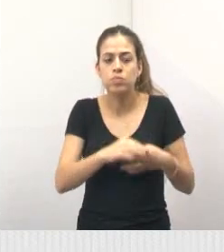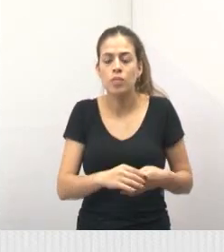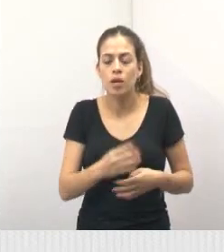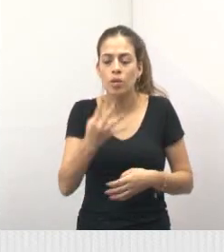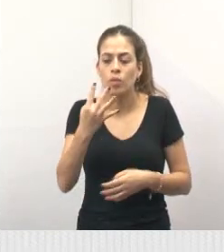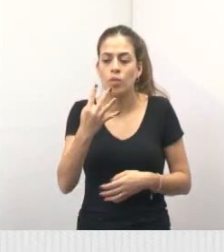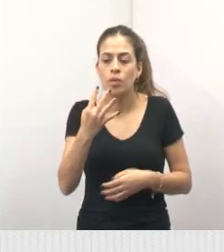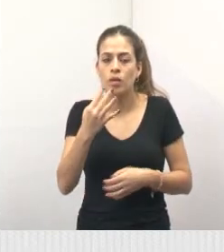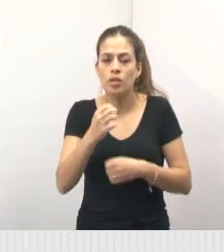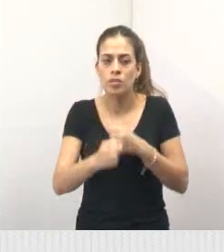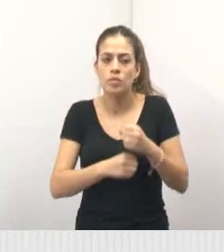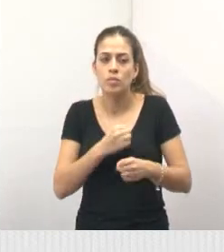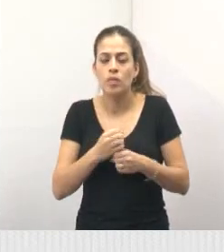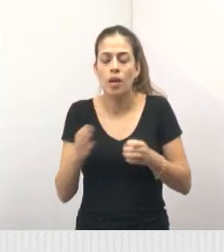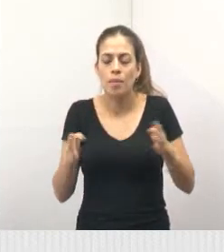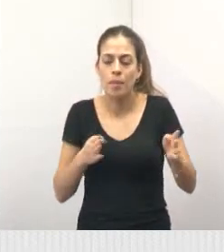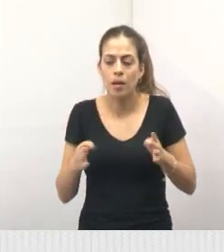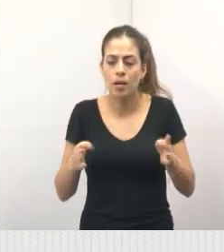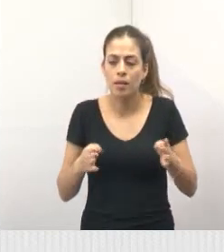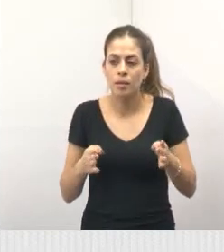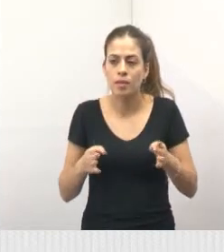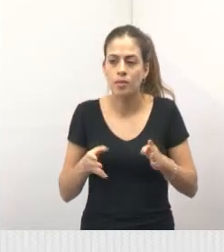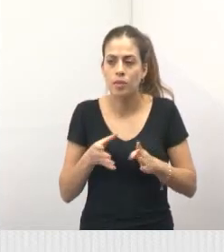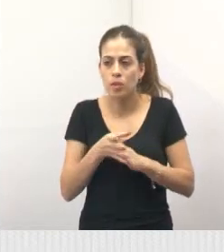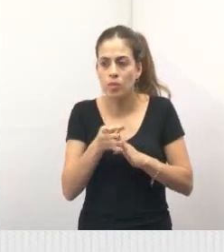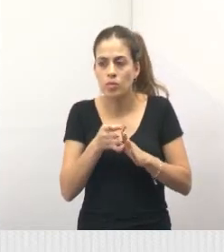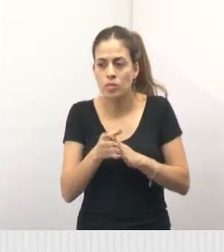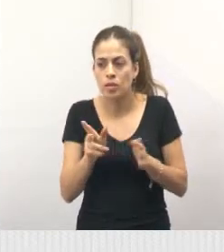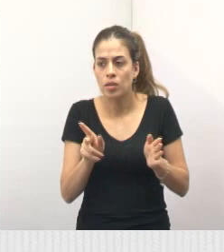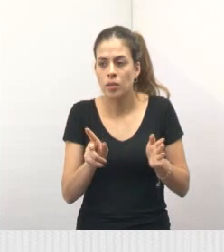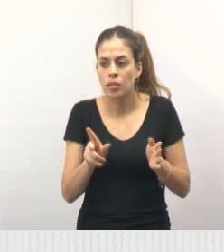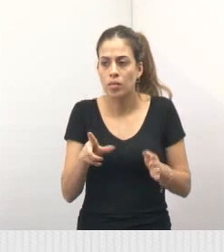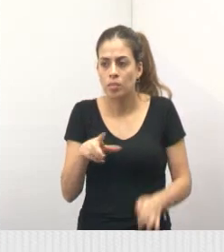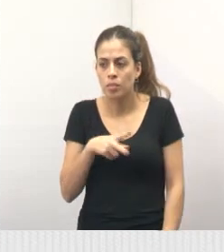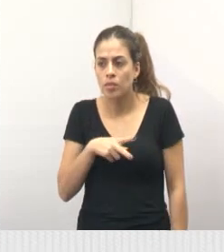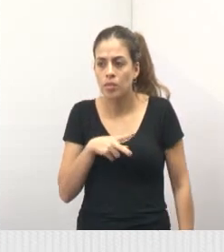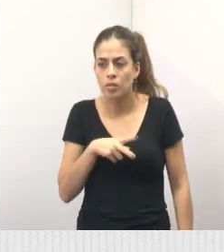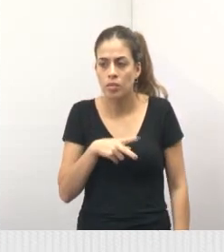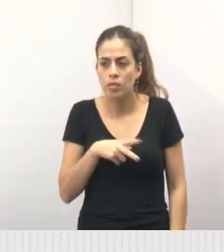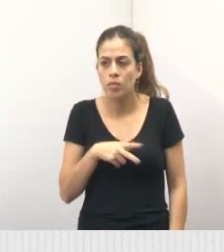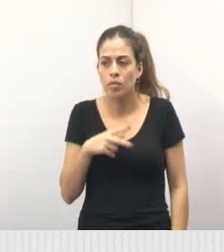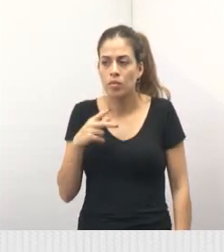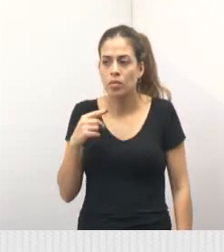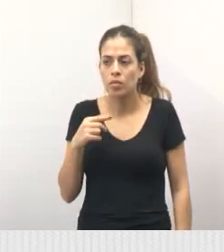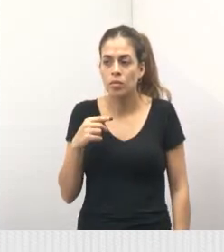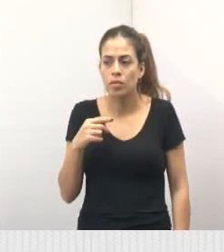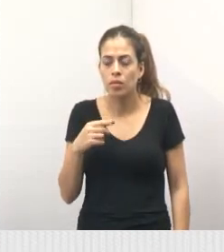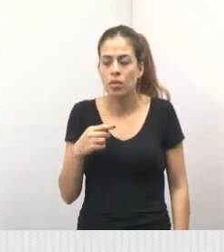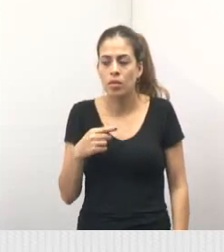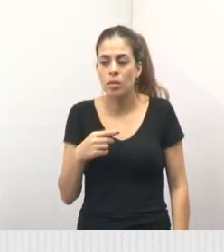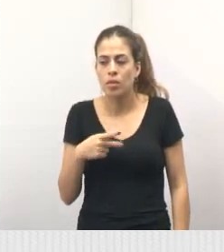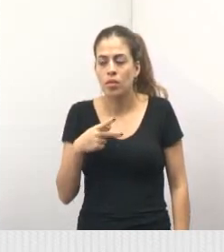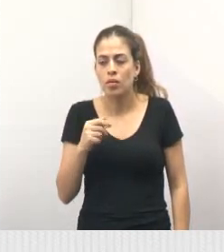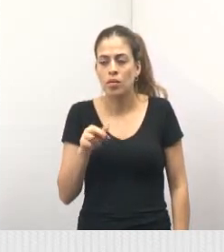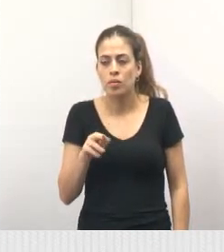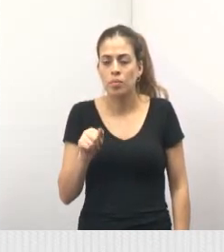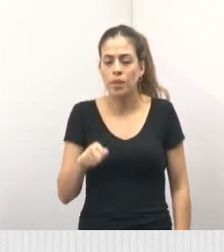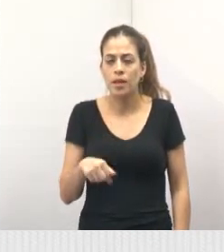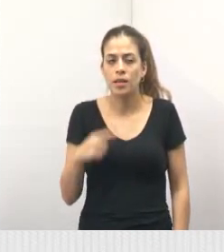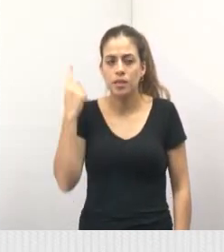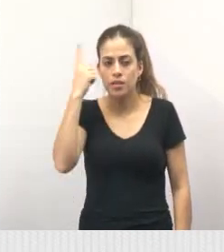anos à frente do Conselho Particular Parque Santo Antônio dos Vicentinos, lá da região.